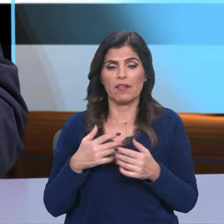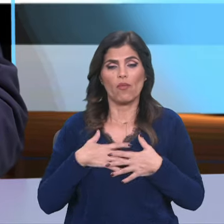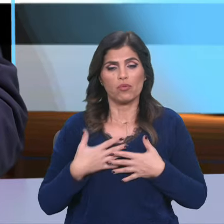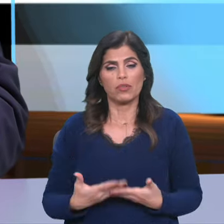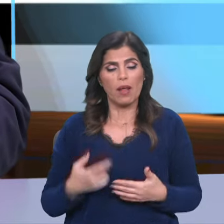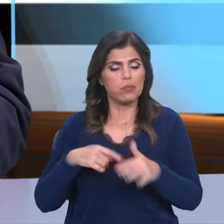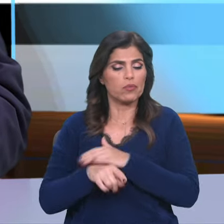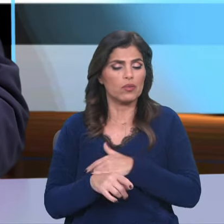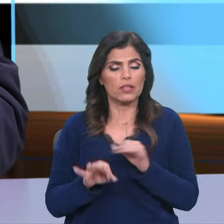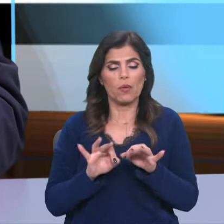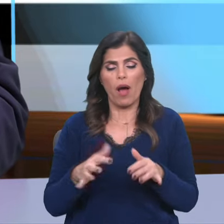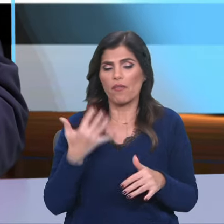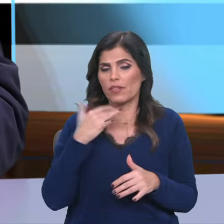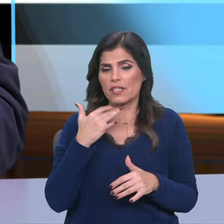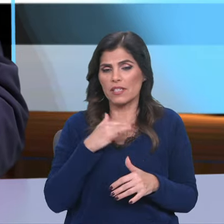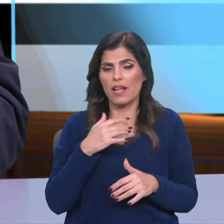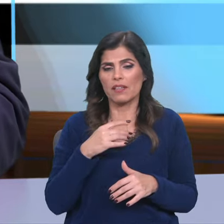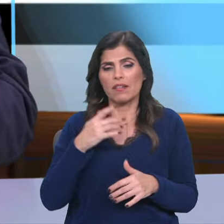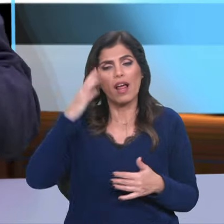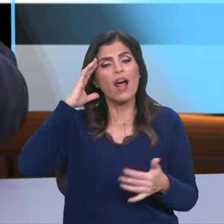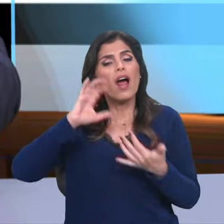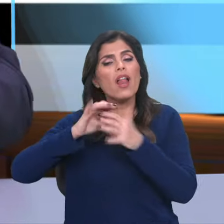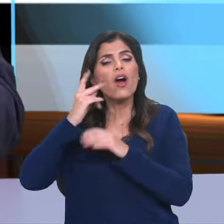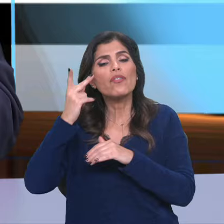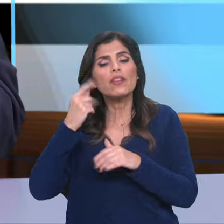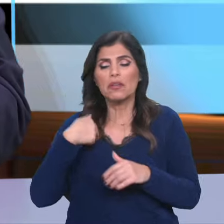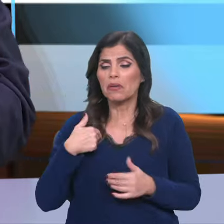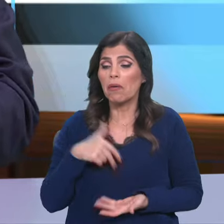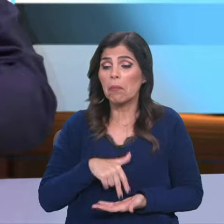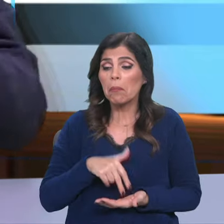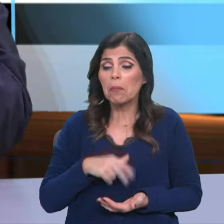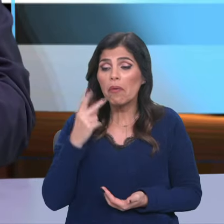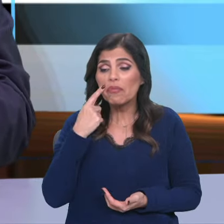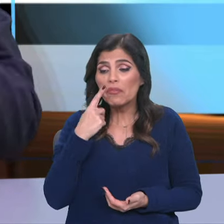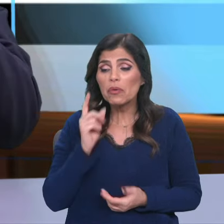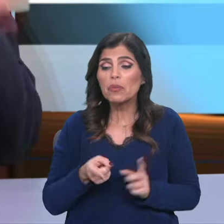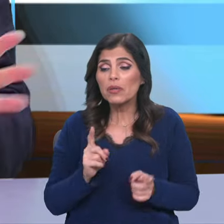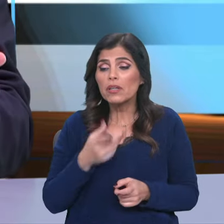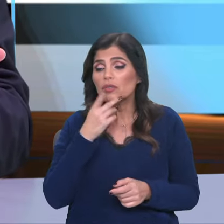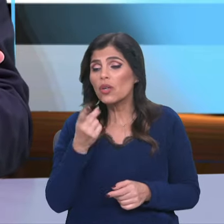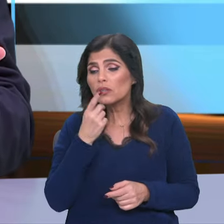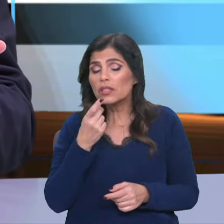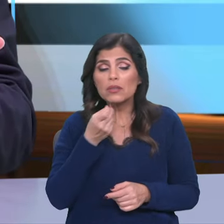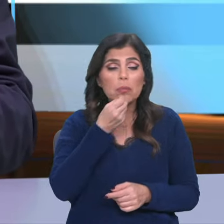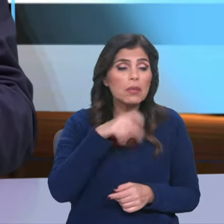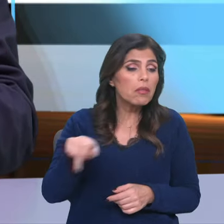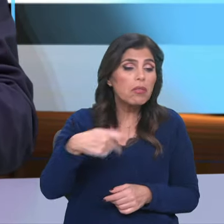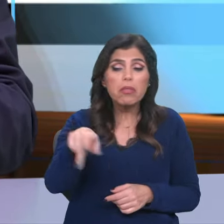a felicidade, o sentido da vida, o que é que ando aqui a fazer, estou só, estou perdido,